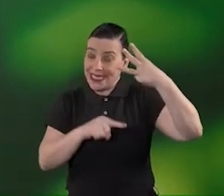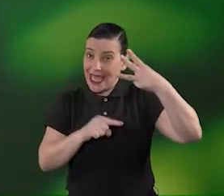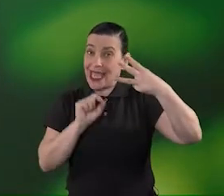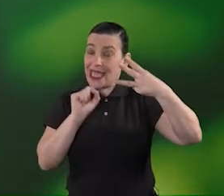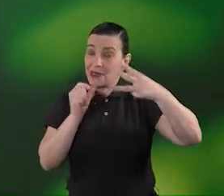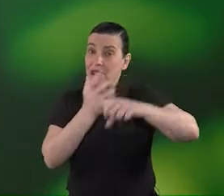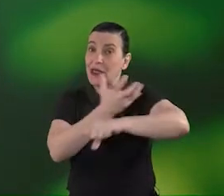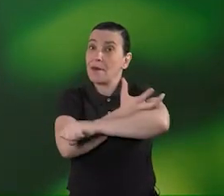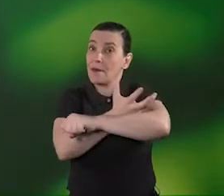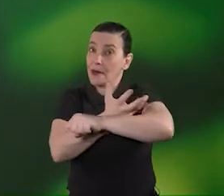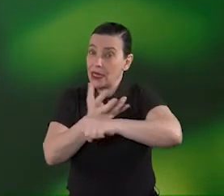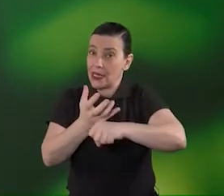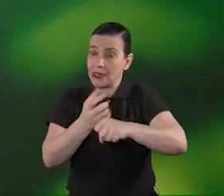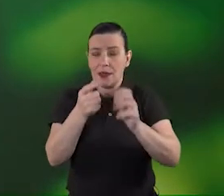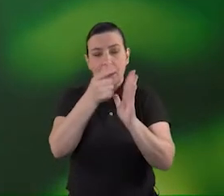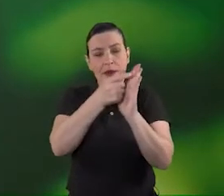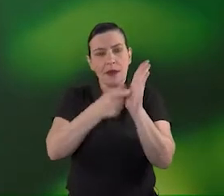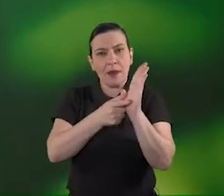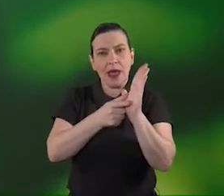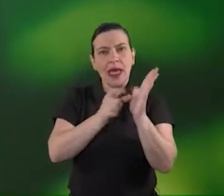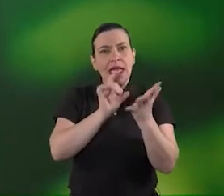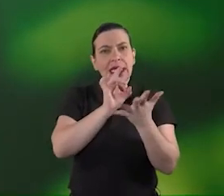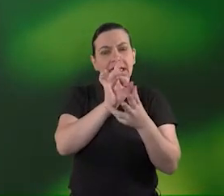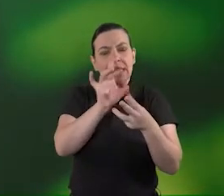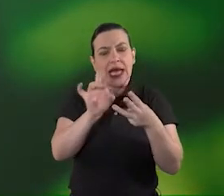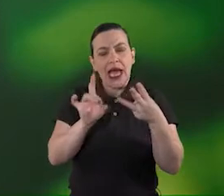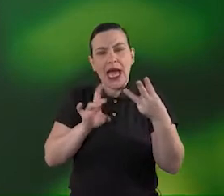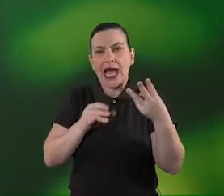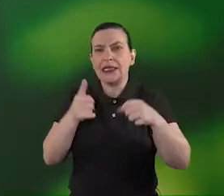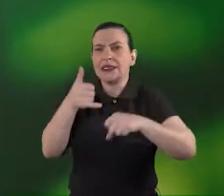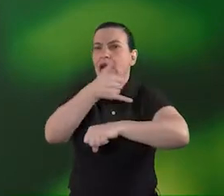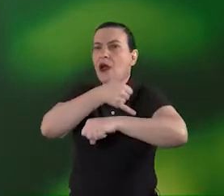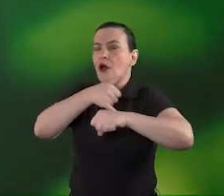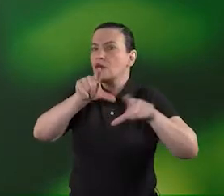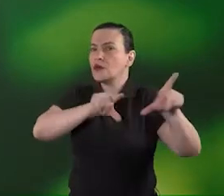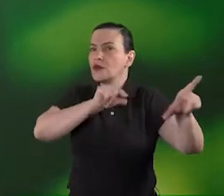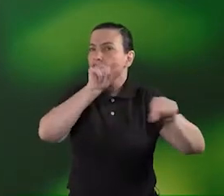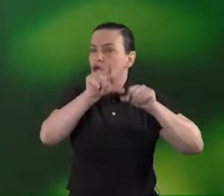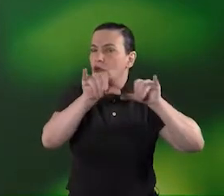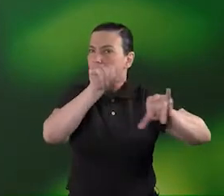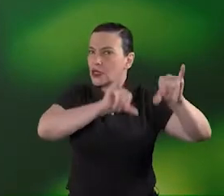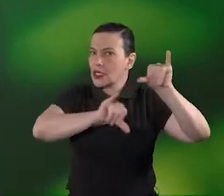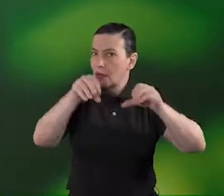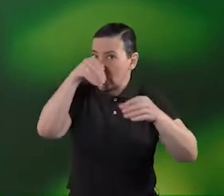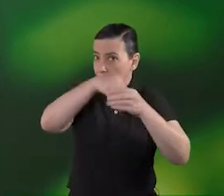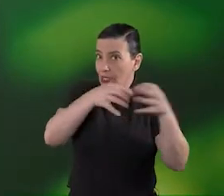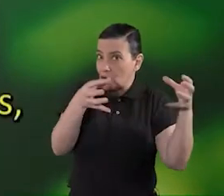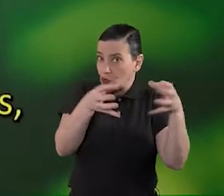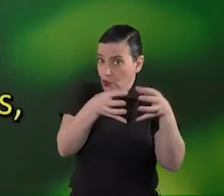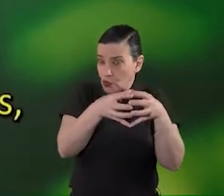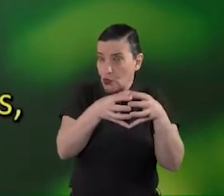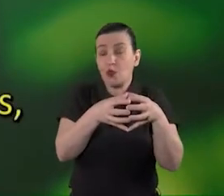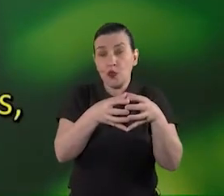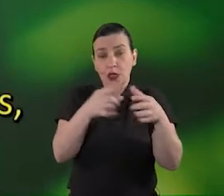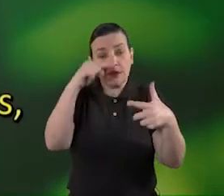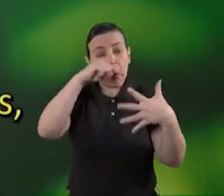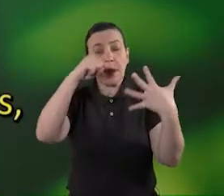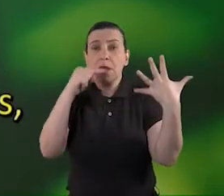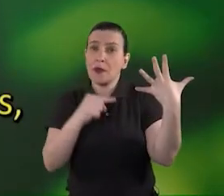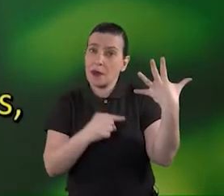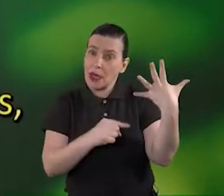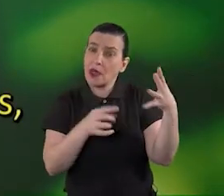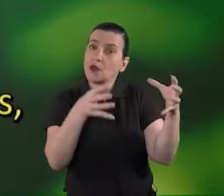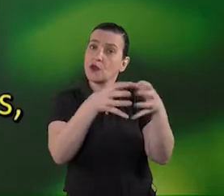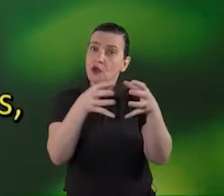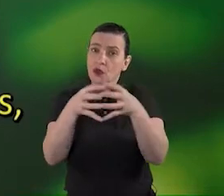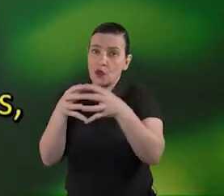por categoria com cada olho sendo escolhido por sua química específica dentro daquela categoria e essas categorias esses